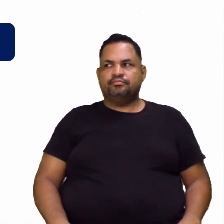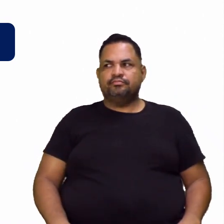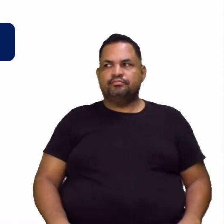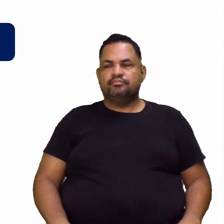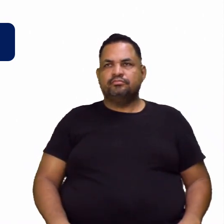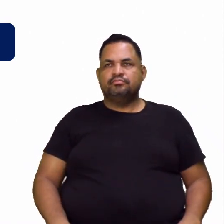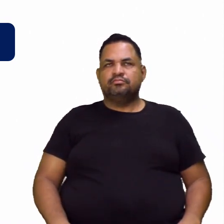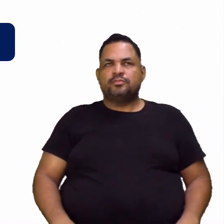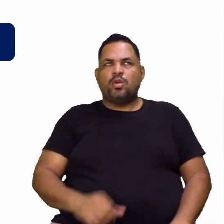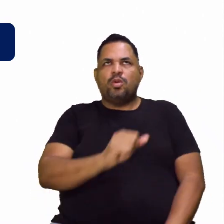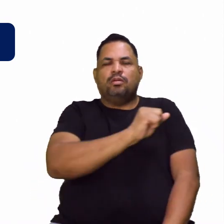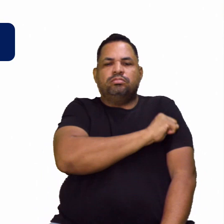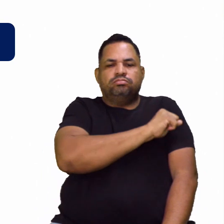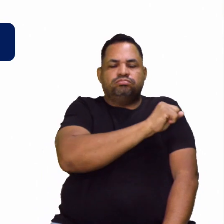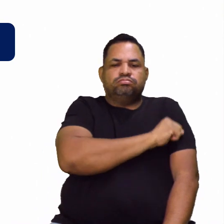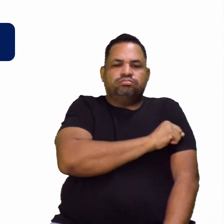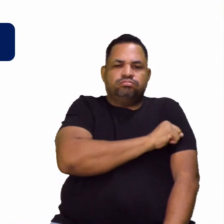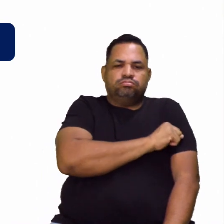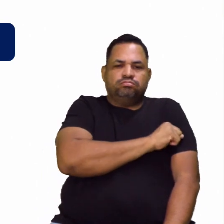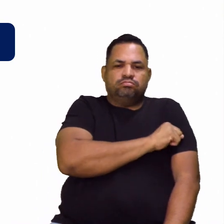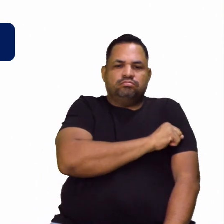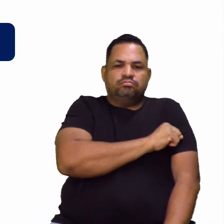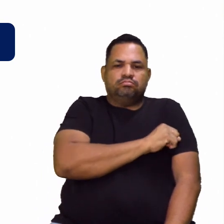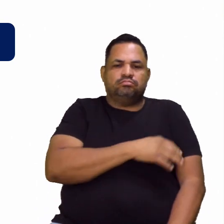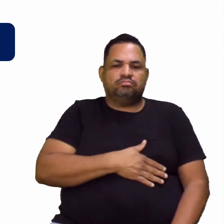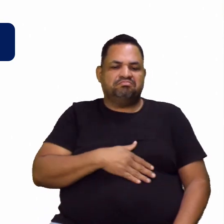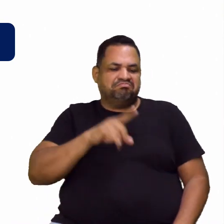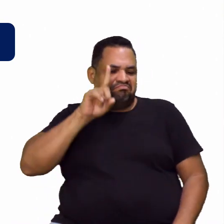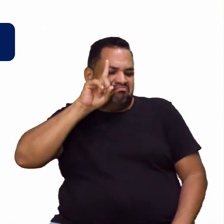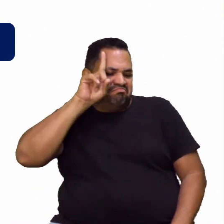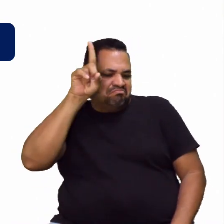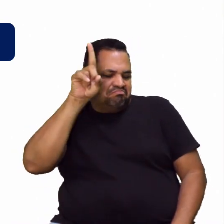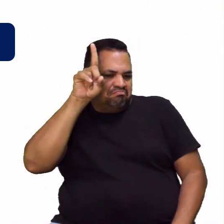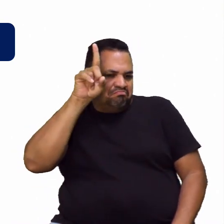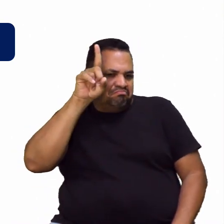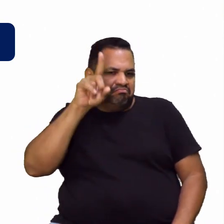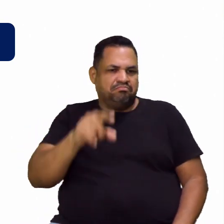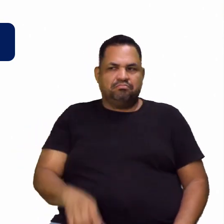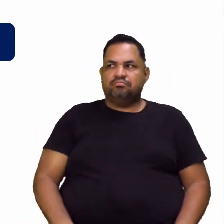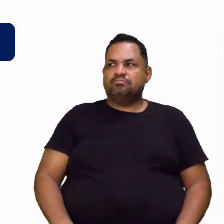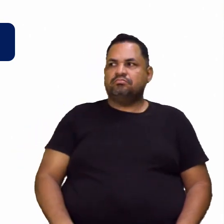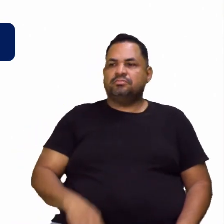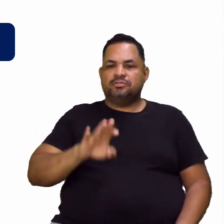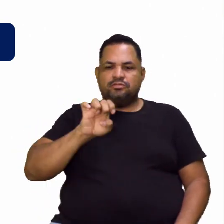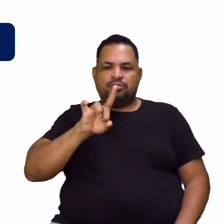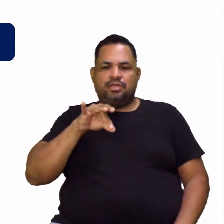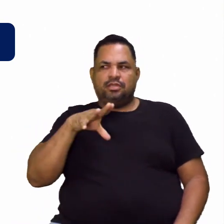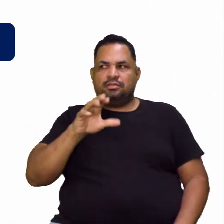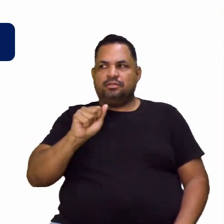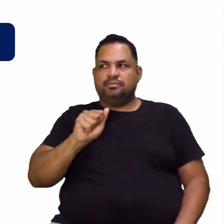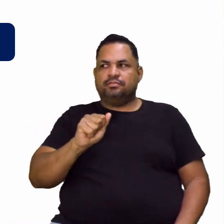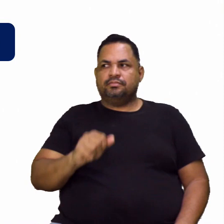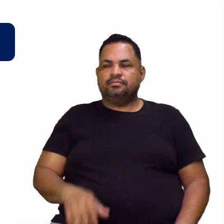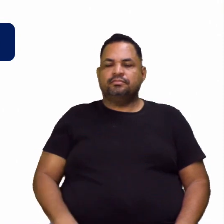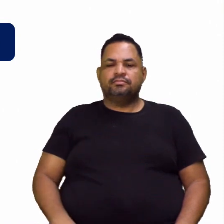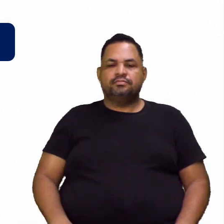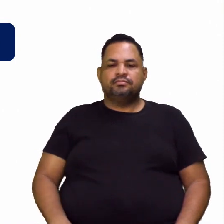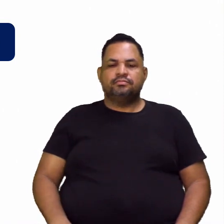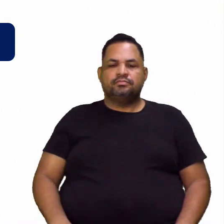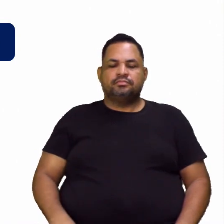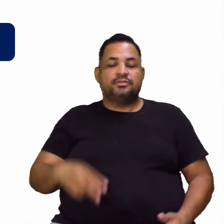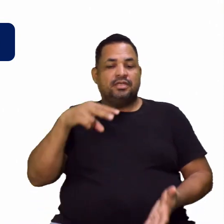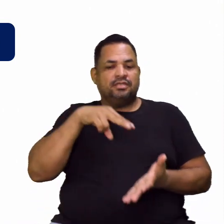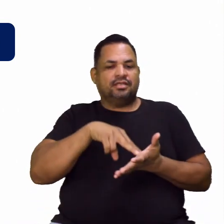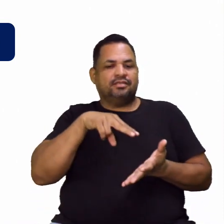o estudante esperto, estudante inteligente, sinônimo, estudante